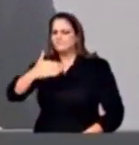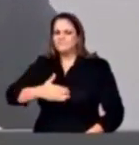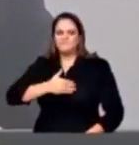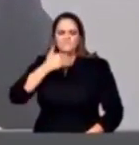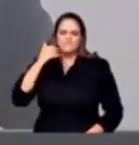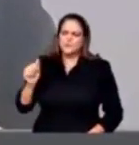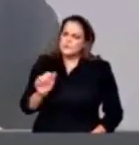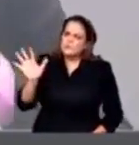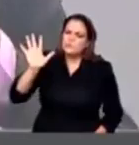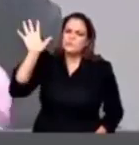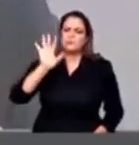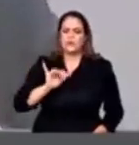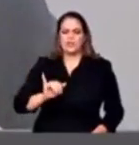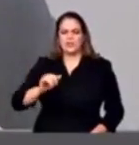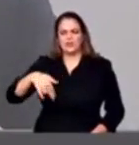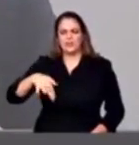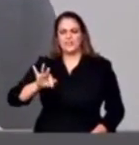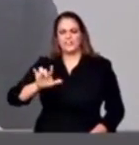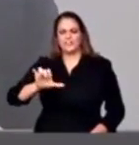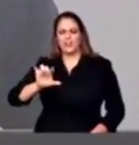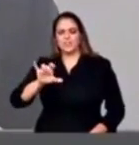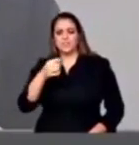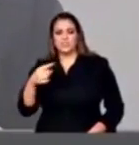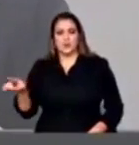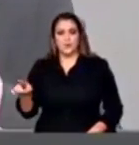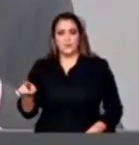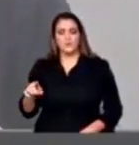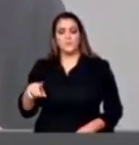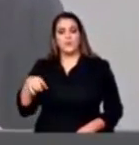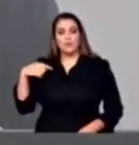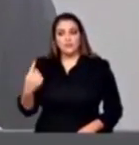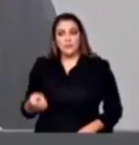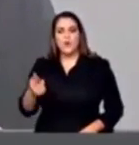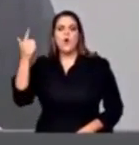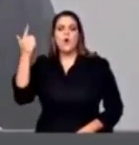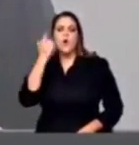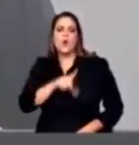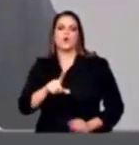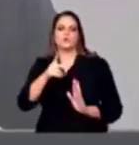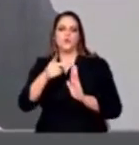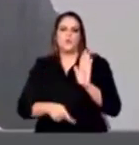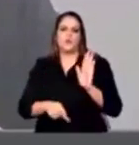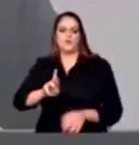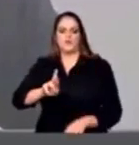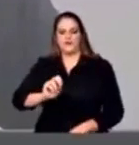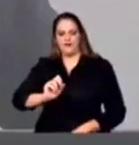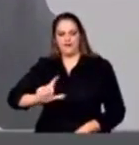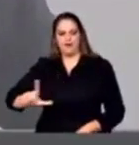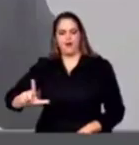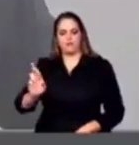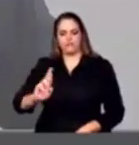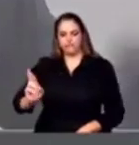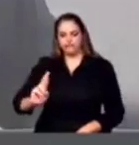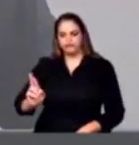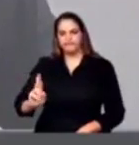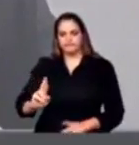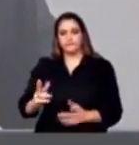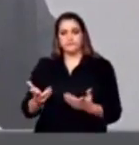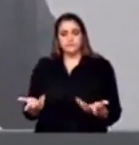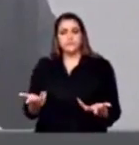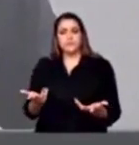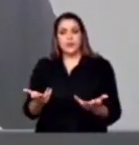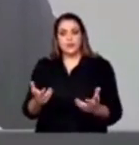conseguimos, enfim, estabilizar a economia com o plano real, nós passamos a canalizar os